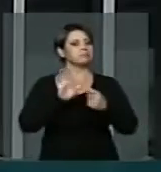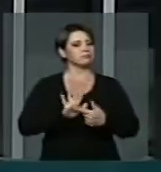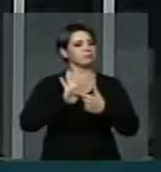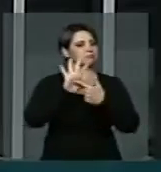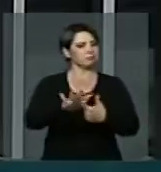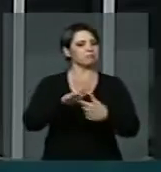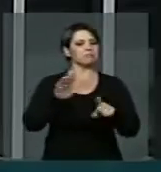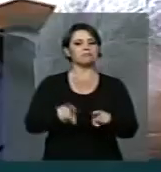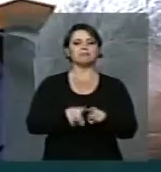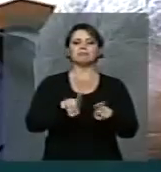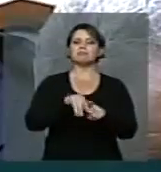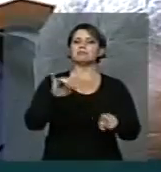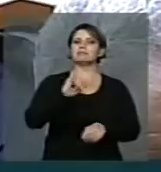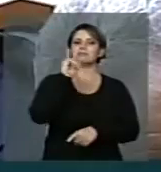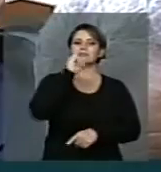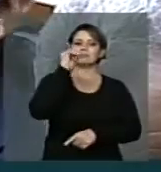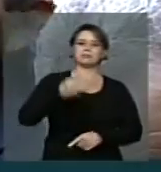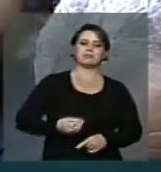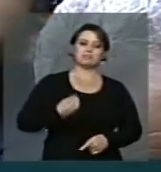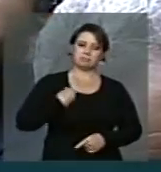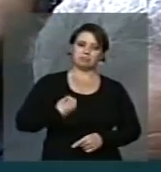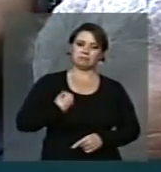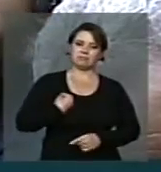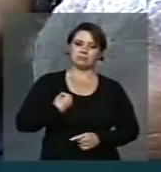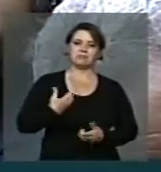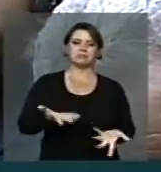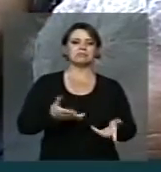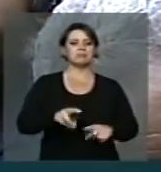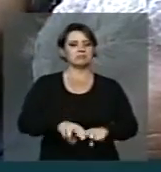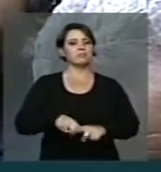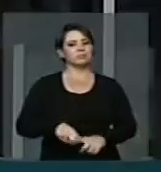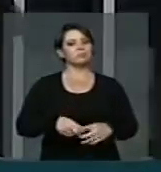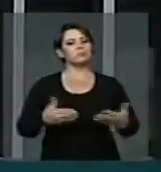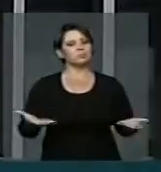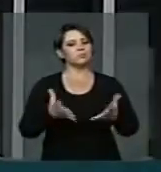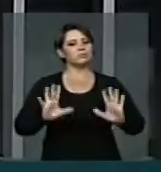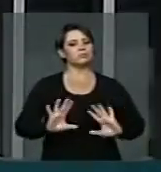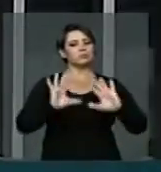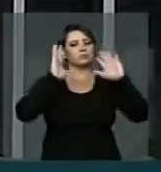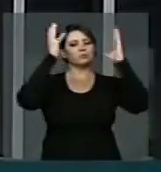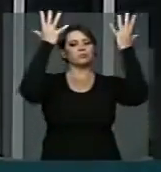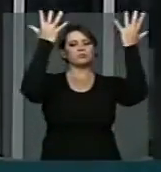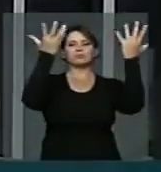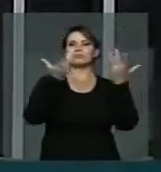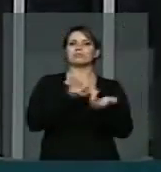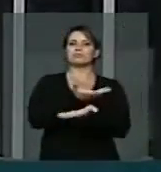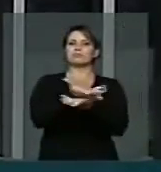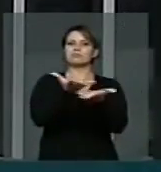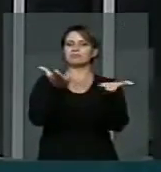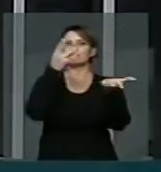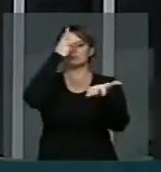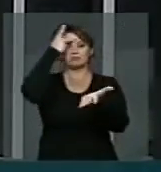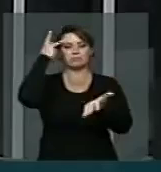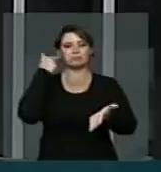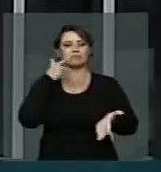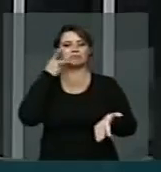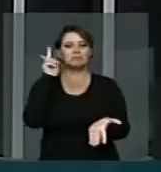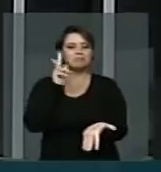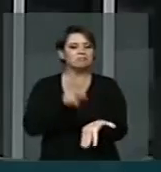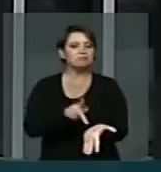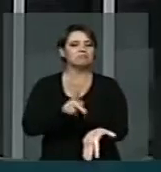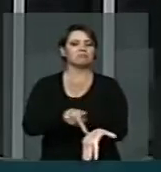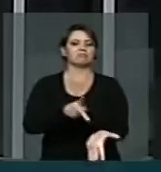imprescindível ao ser humano. Por isso, esta uma sessão de homenagem a todos os que trabalham. É uma